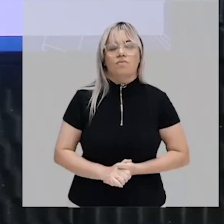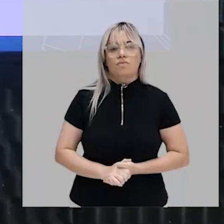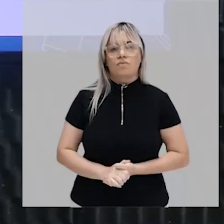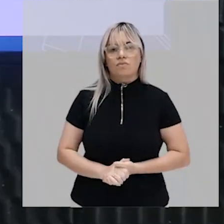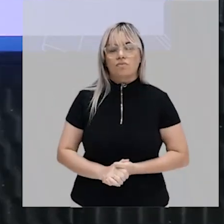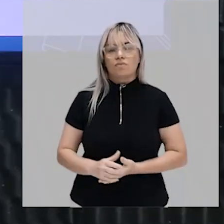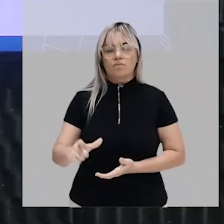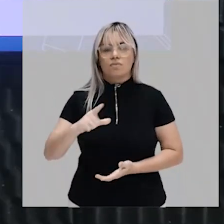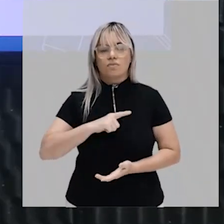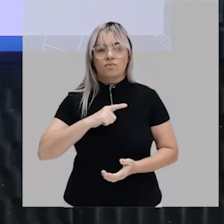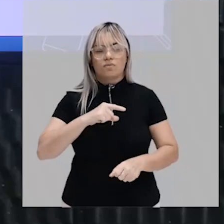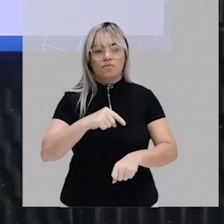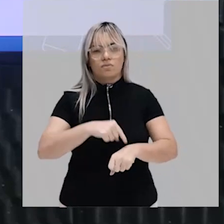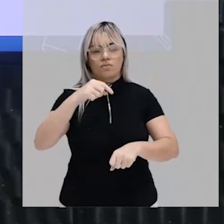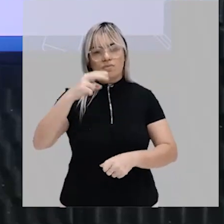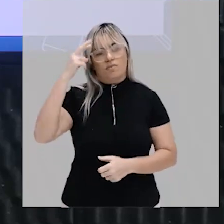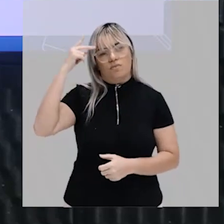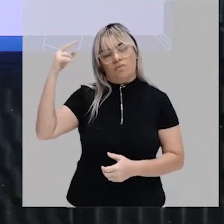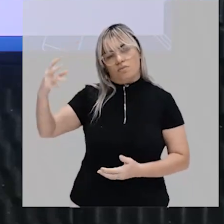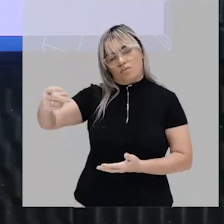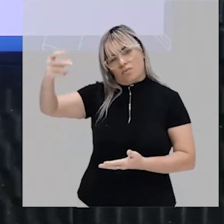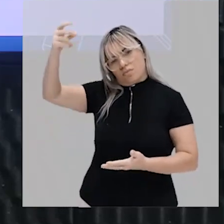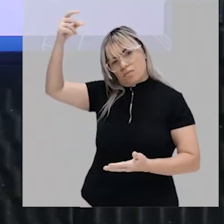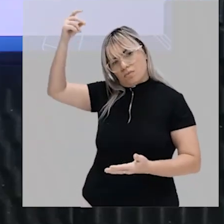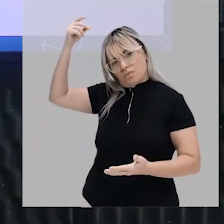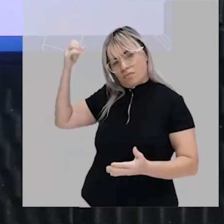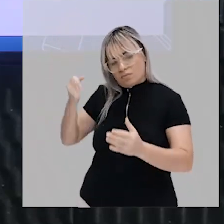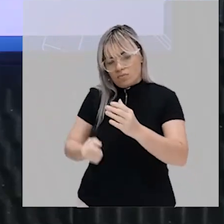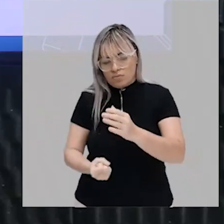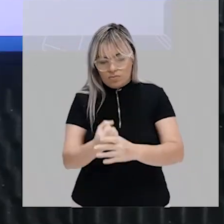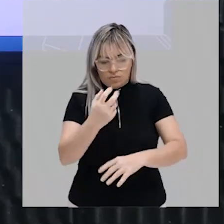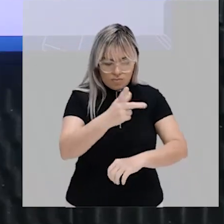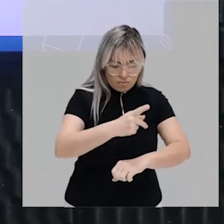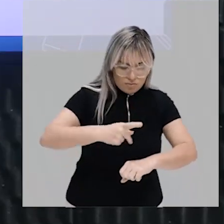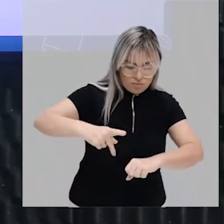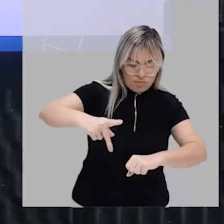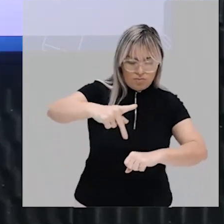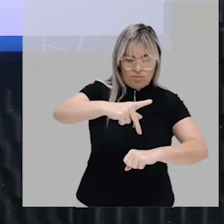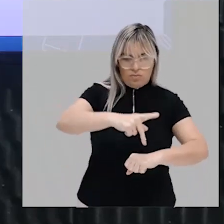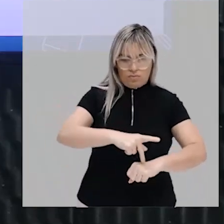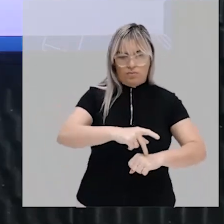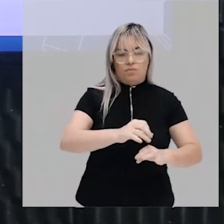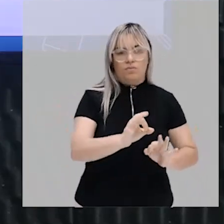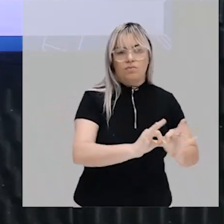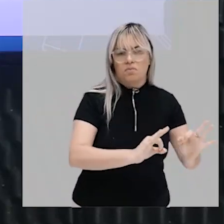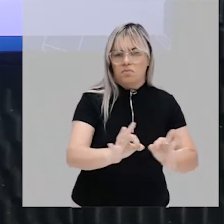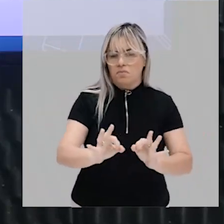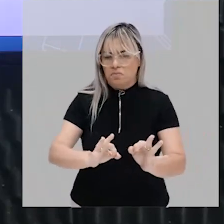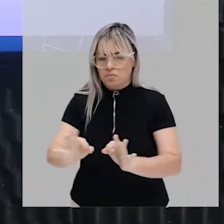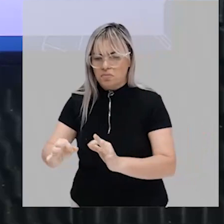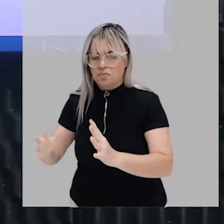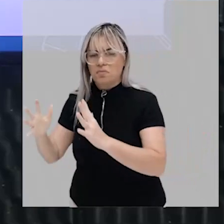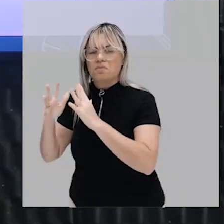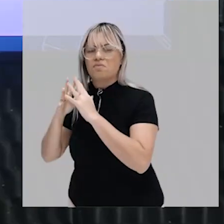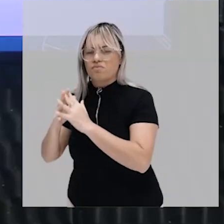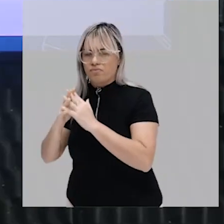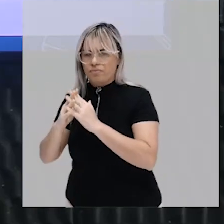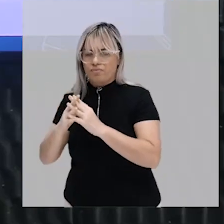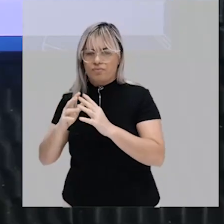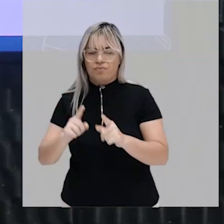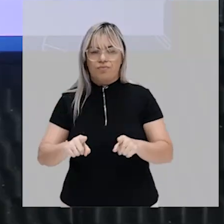antiga onde o Estado surge com a necessidade de gerenciar determinados conflitos guerras etc